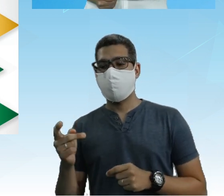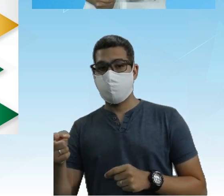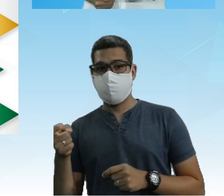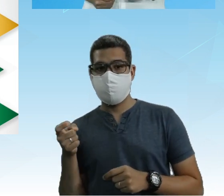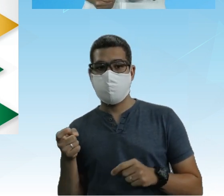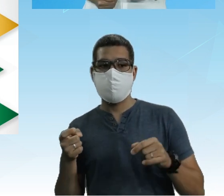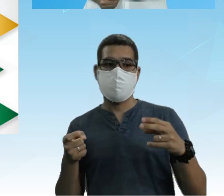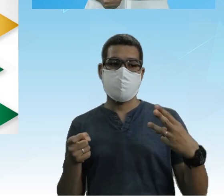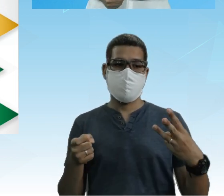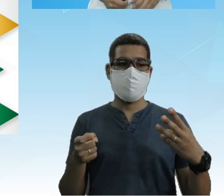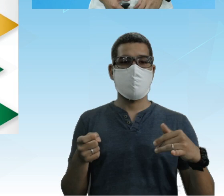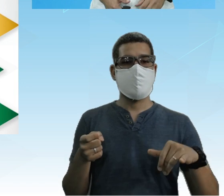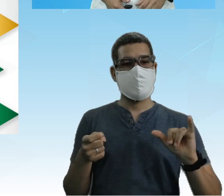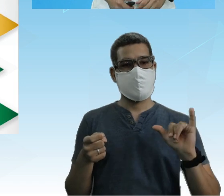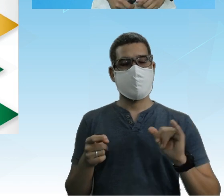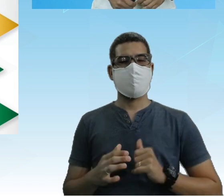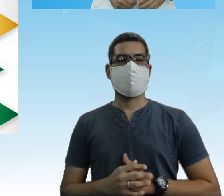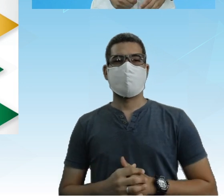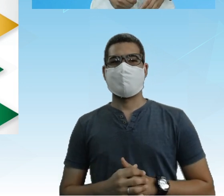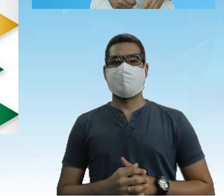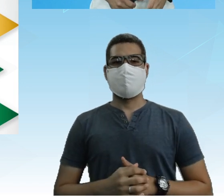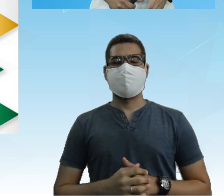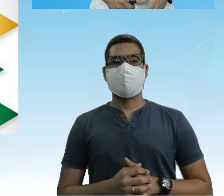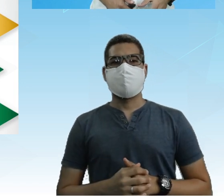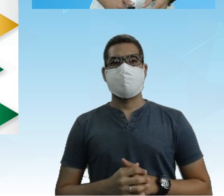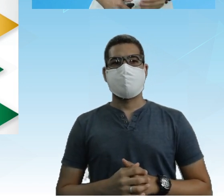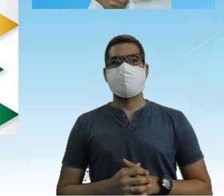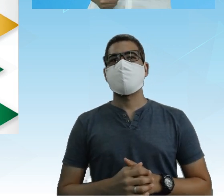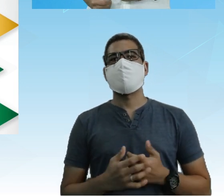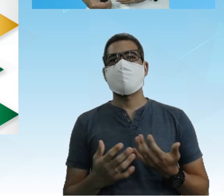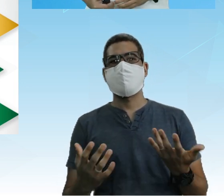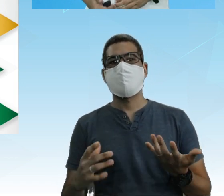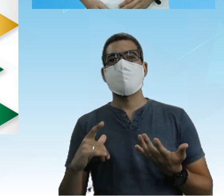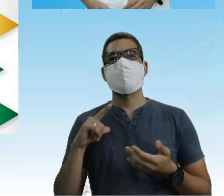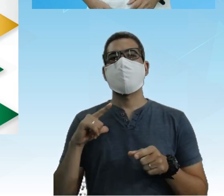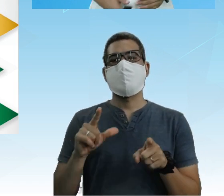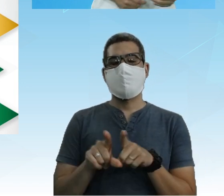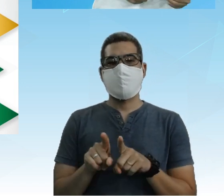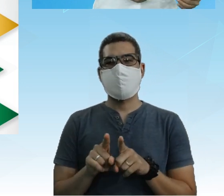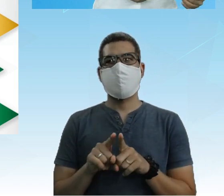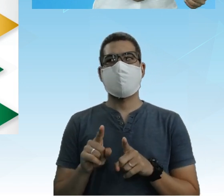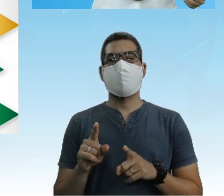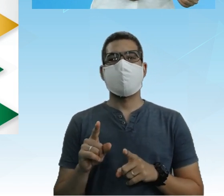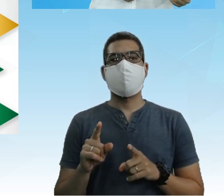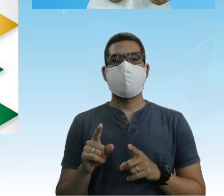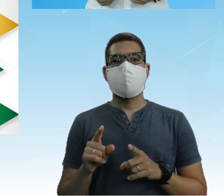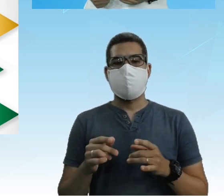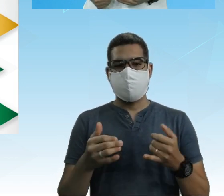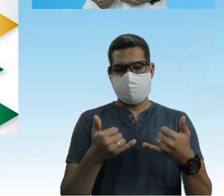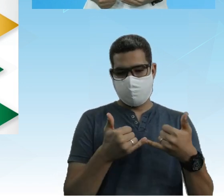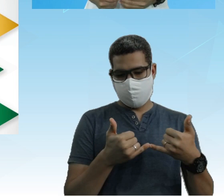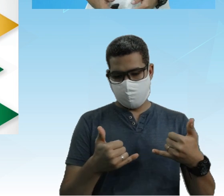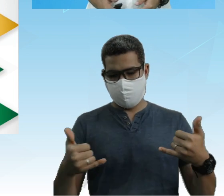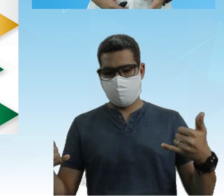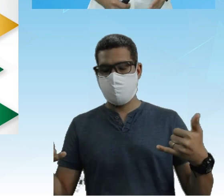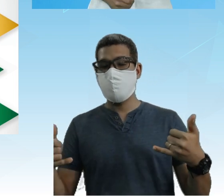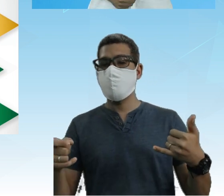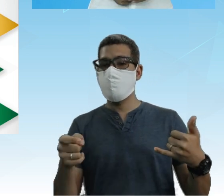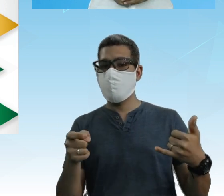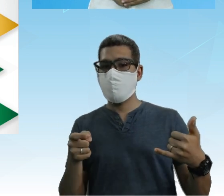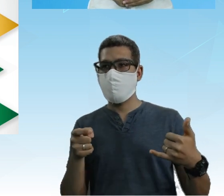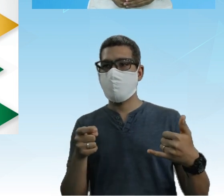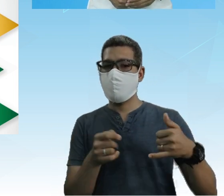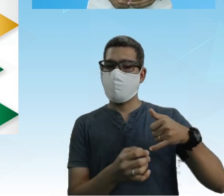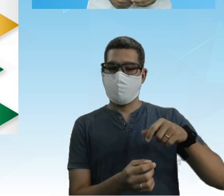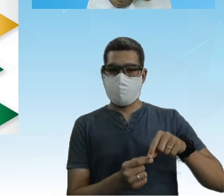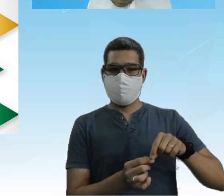3 para y, tá bom? E as coordenadas das abcissas Que são essa linha do eixo x E as